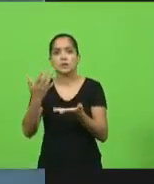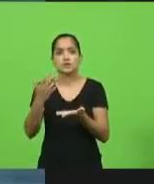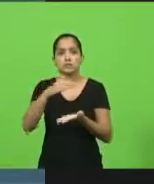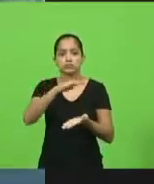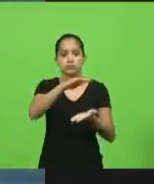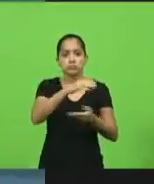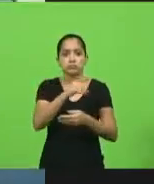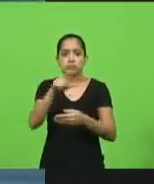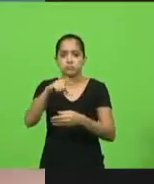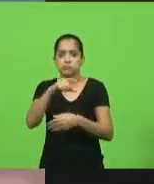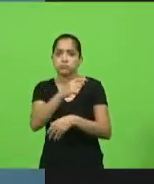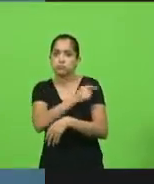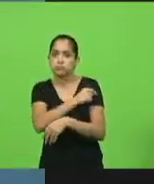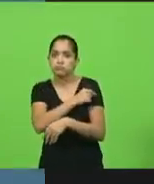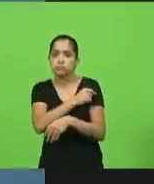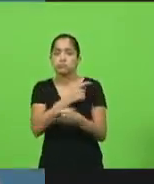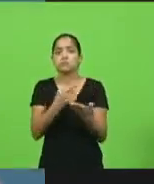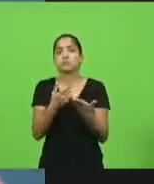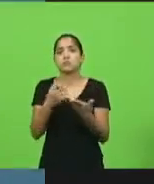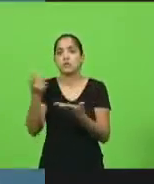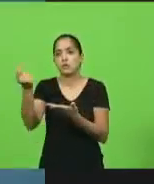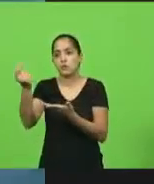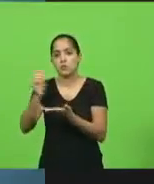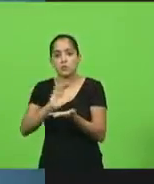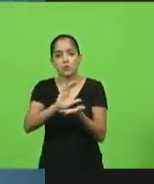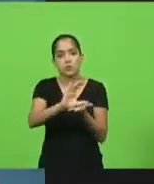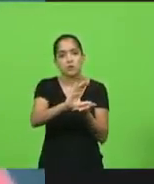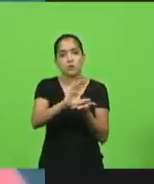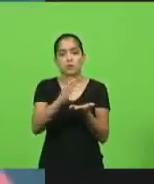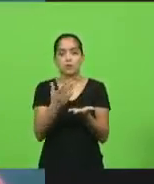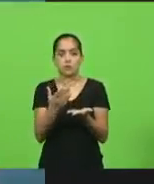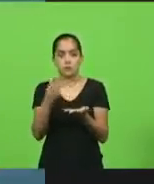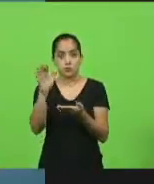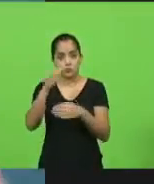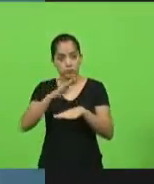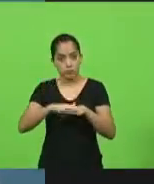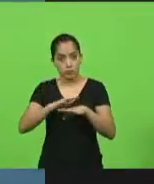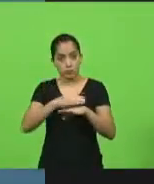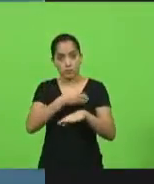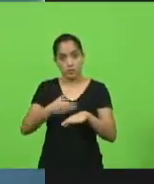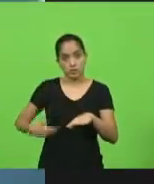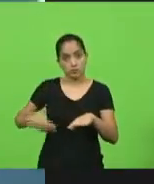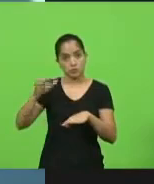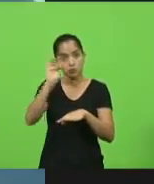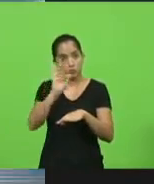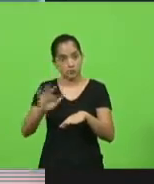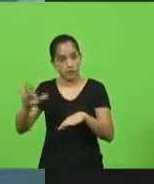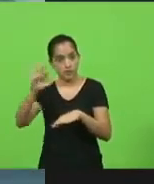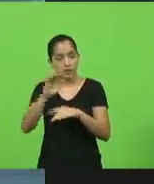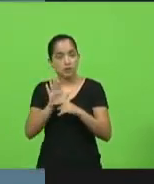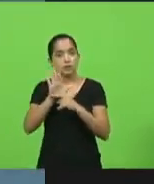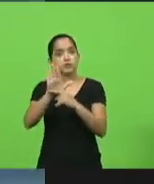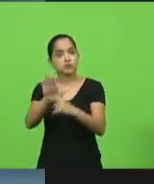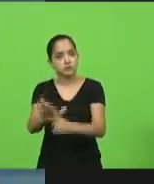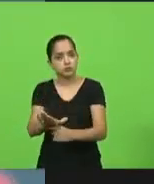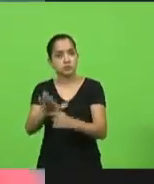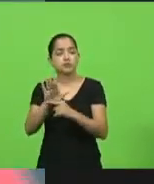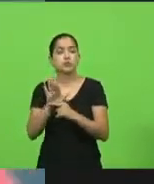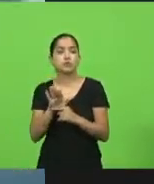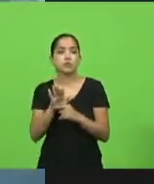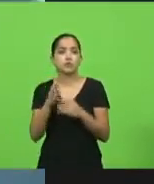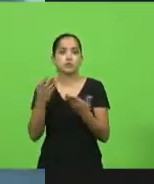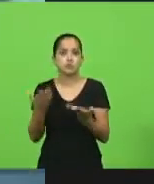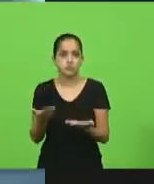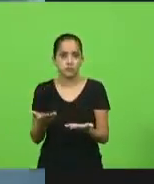a nossa alegria de ter recebido tantos recursos do governo federal, que o governo federal não nos deixou na mão. O governo federal ajudou Santa Catarina,